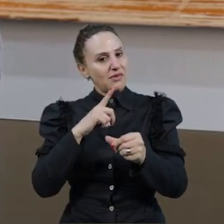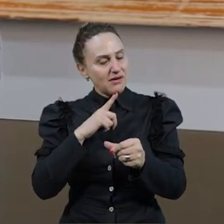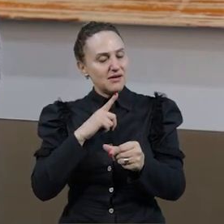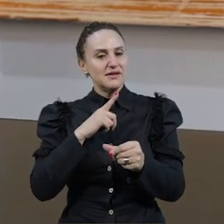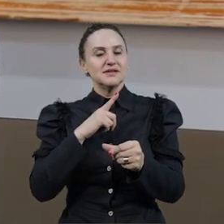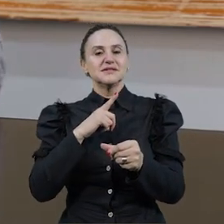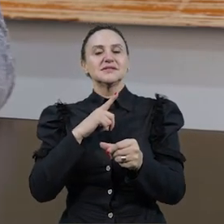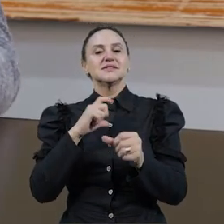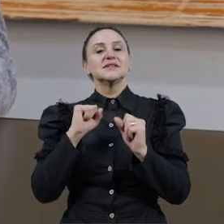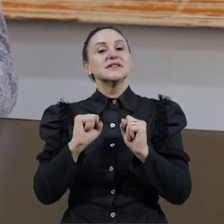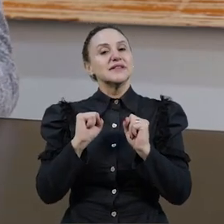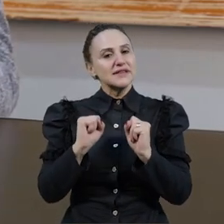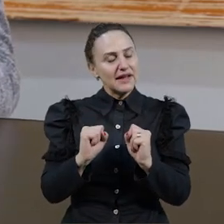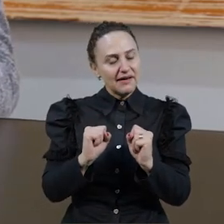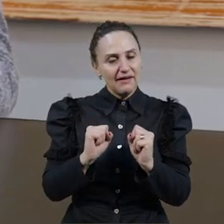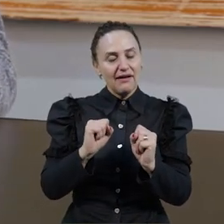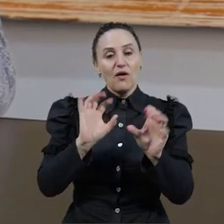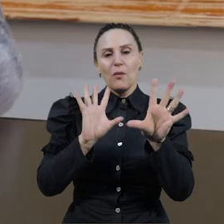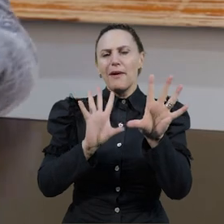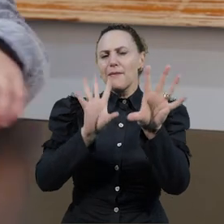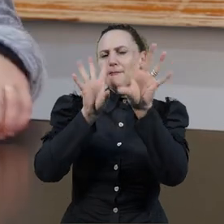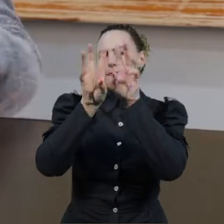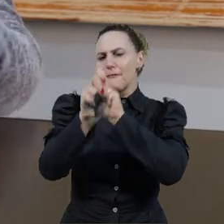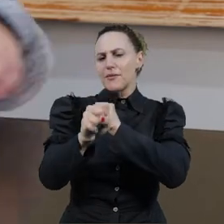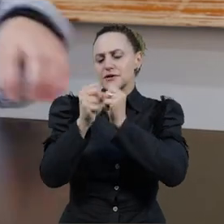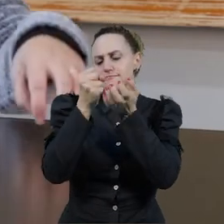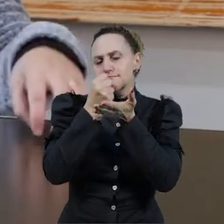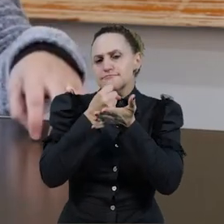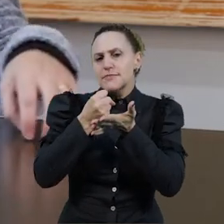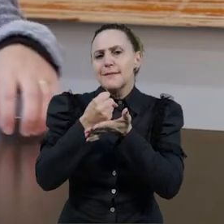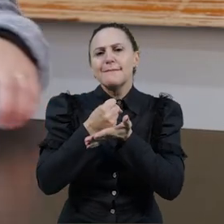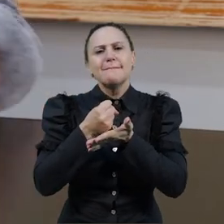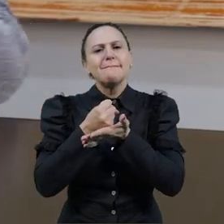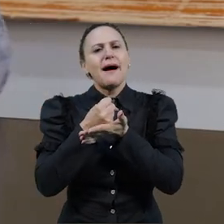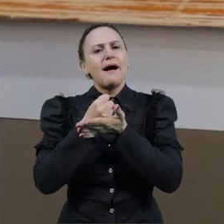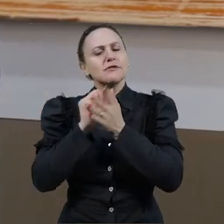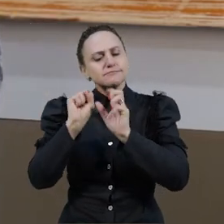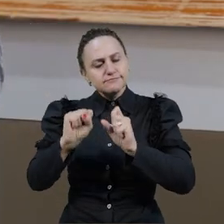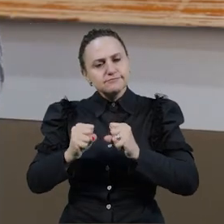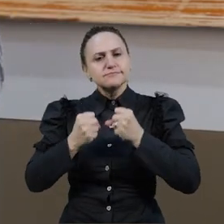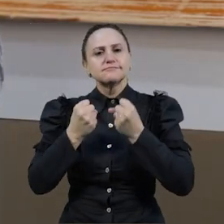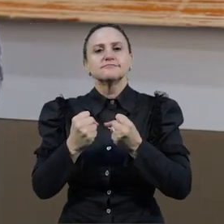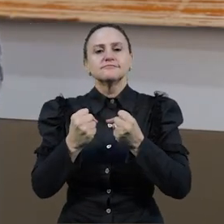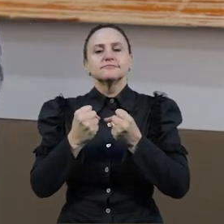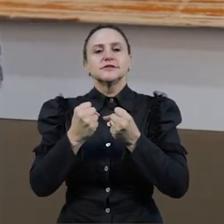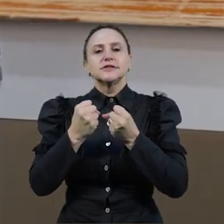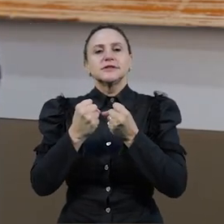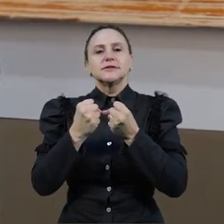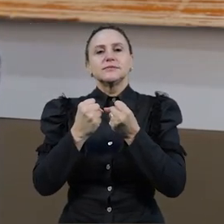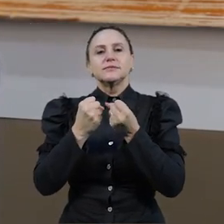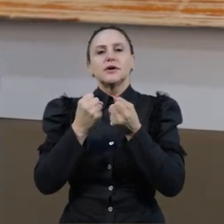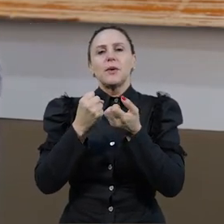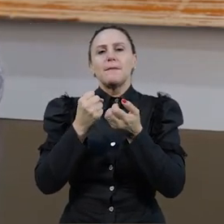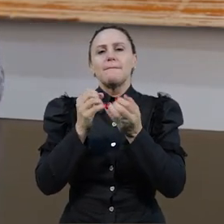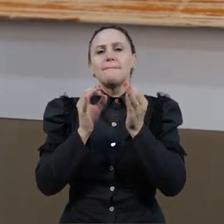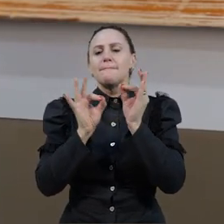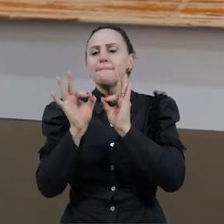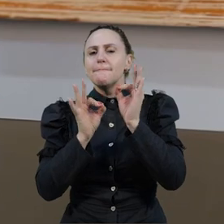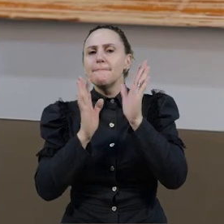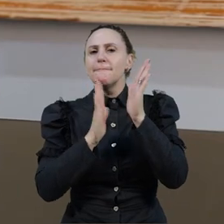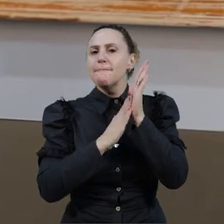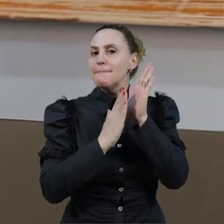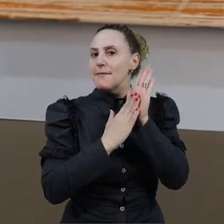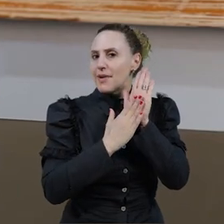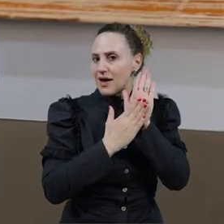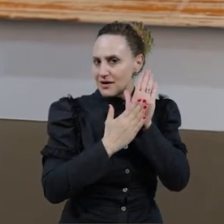uma formação que te embase, que te balize para um planejamento de aula condizente e